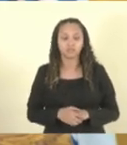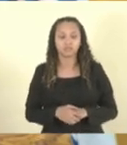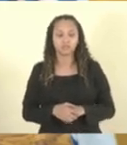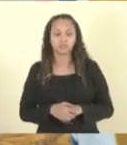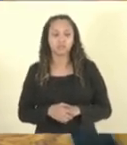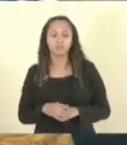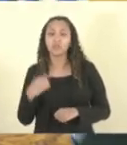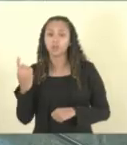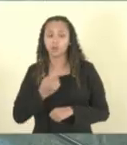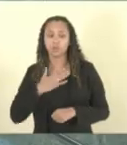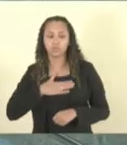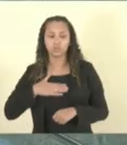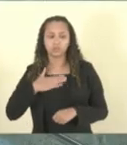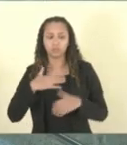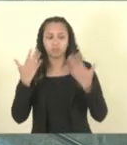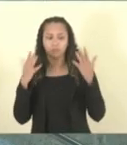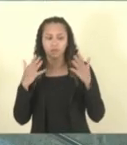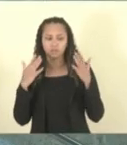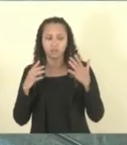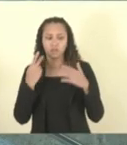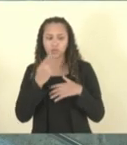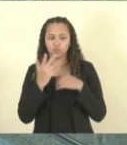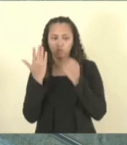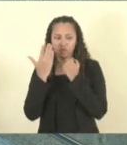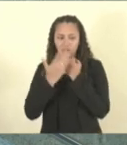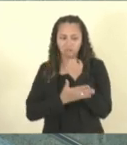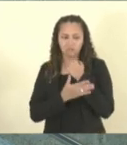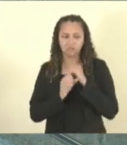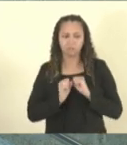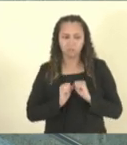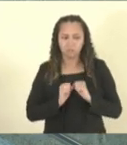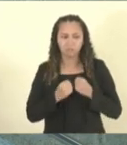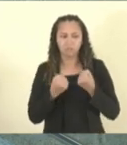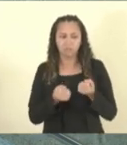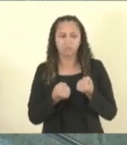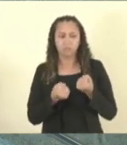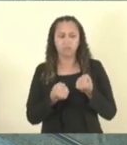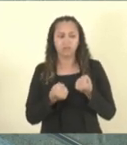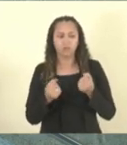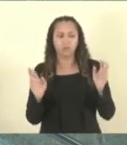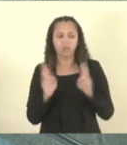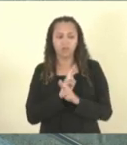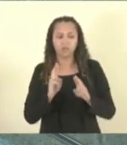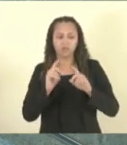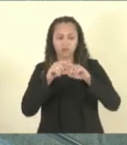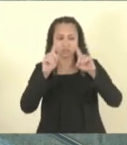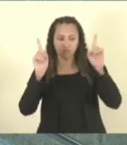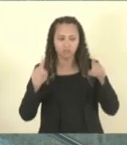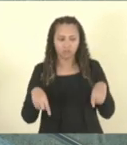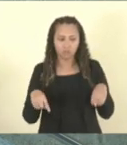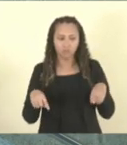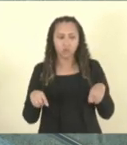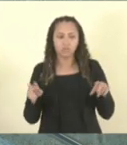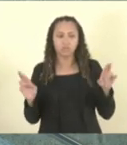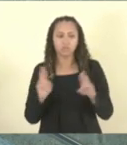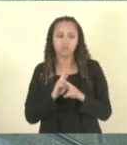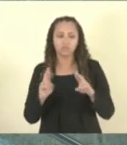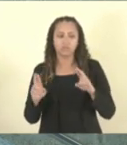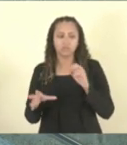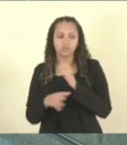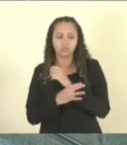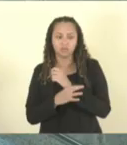gostaríamos de parabenizar a V. Exª pela defesa incansável dos servidores do Estado do Espírito Santo no que diz respeito